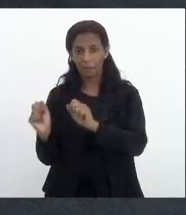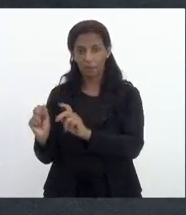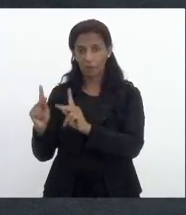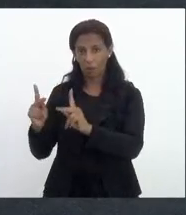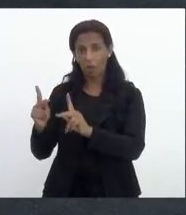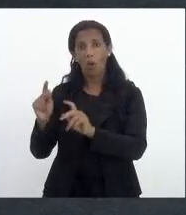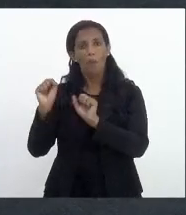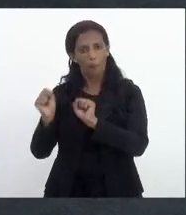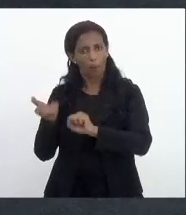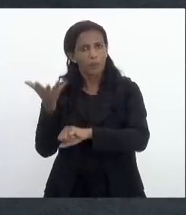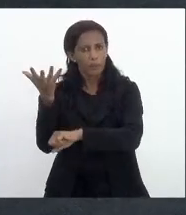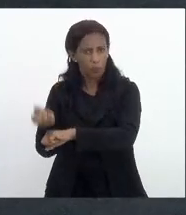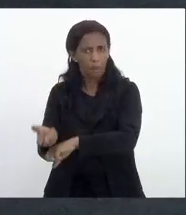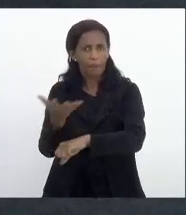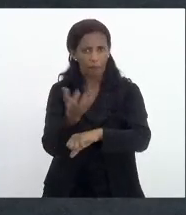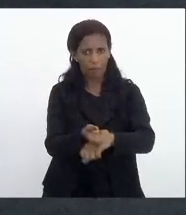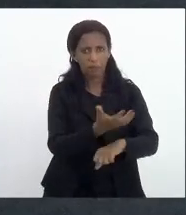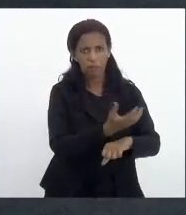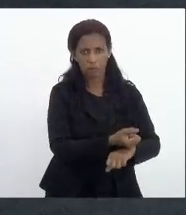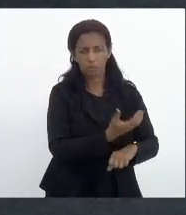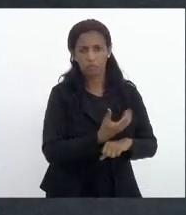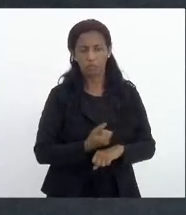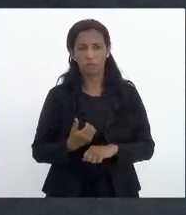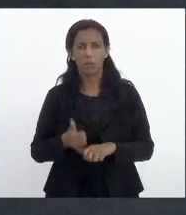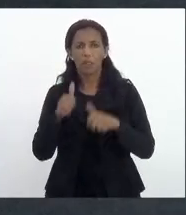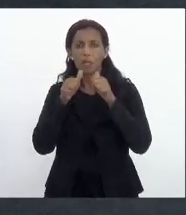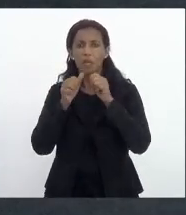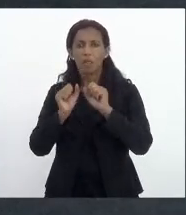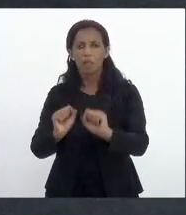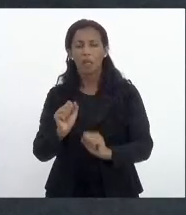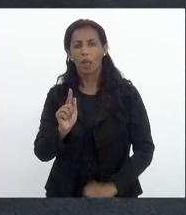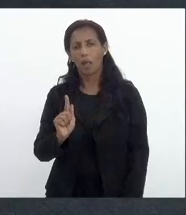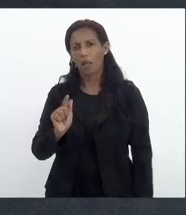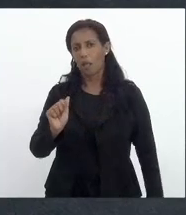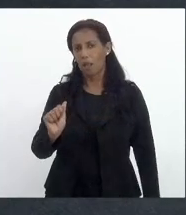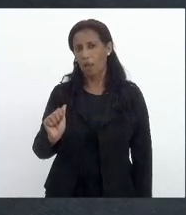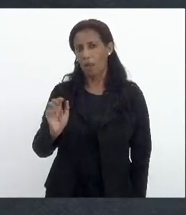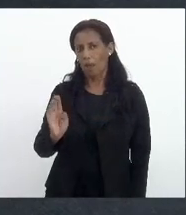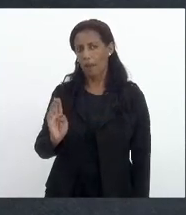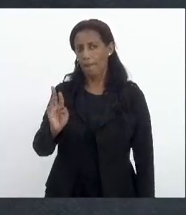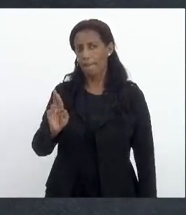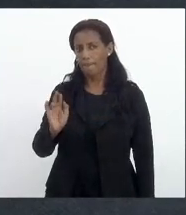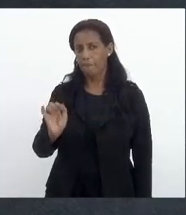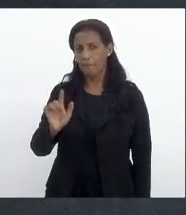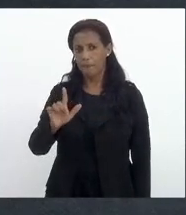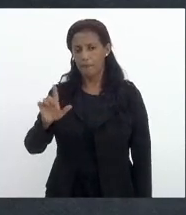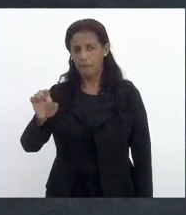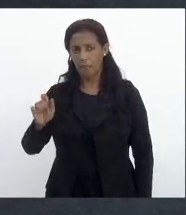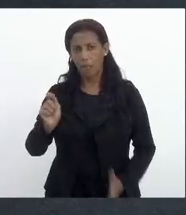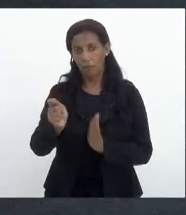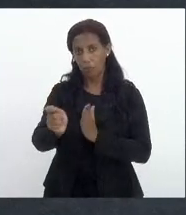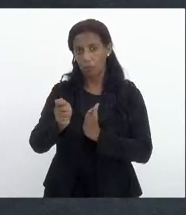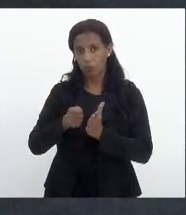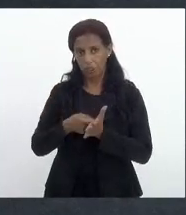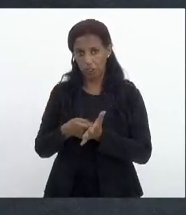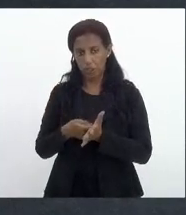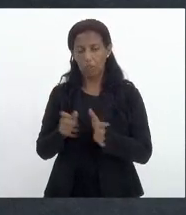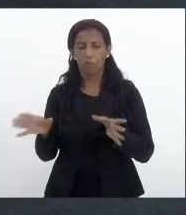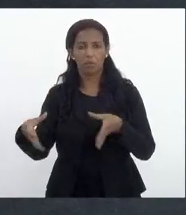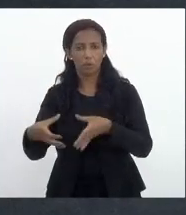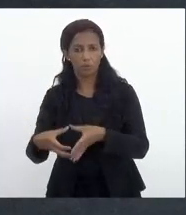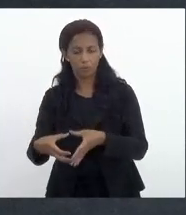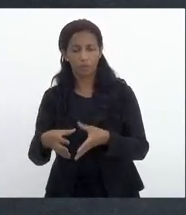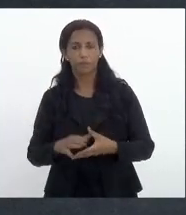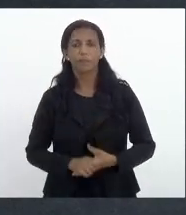ser copiado com a assessora Gabriele foi anunciado por escrito na comissão